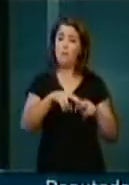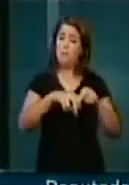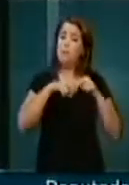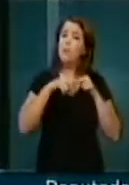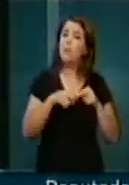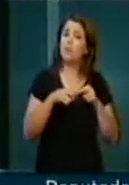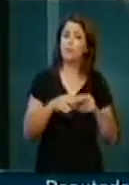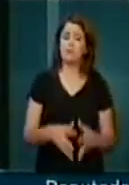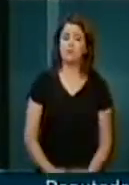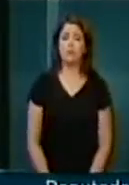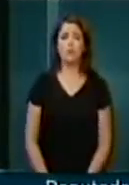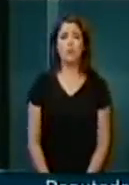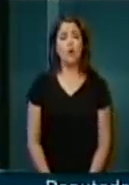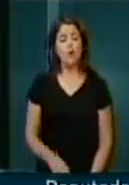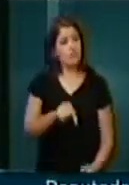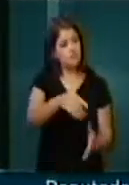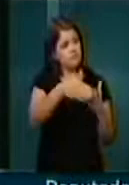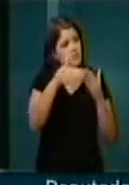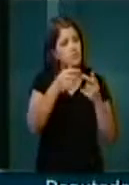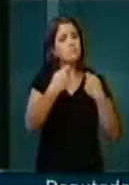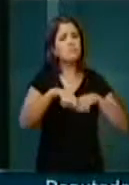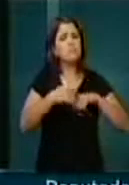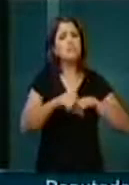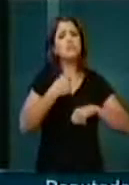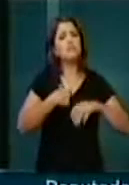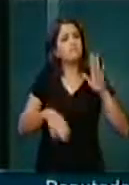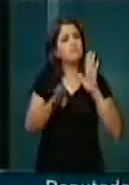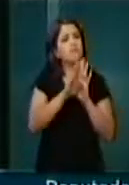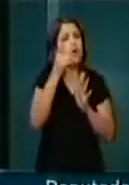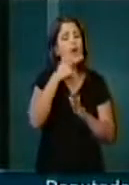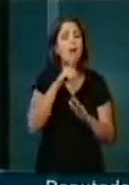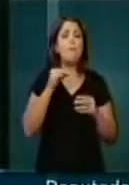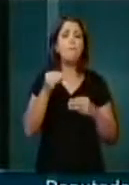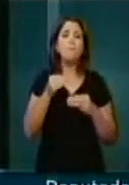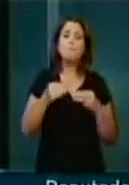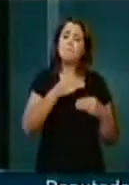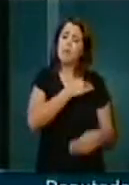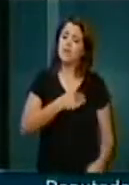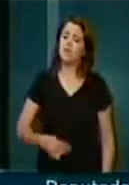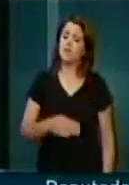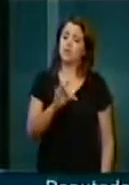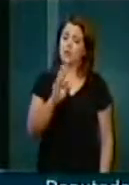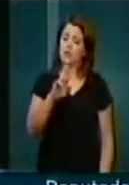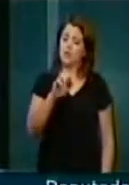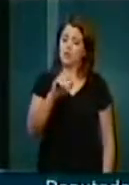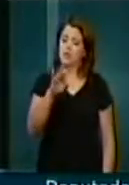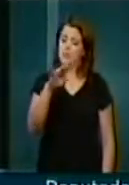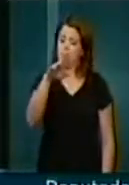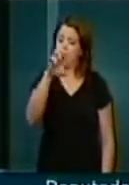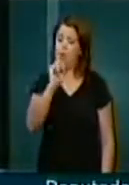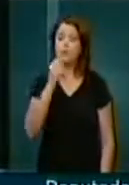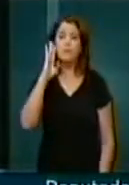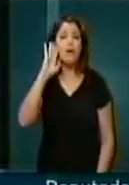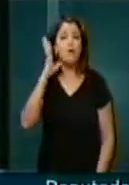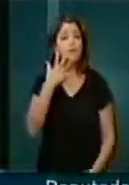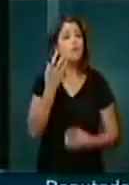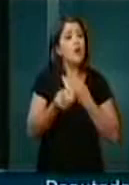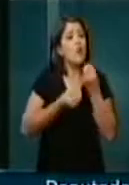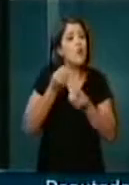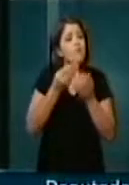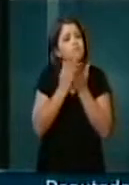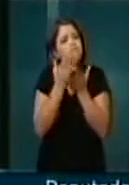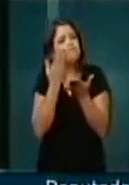isso, esse requerimento deve chegar até o Ministro do Transporte, Alfredo Nascimento, para estudarmos essa